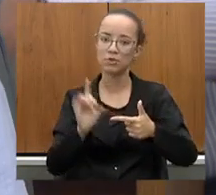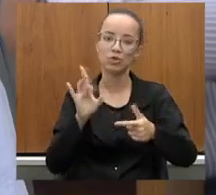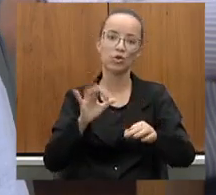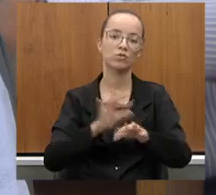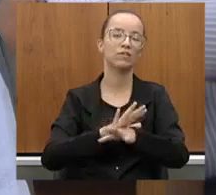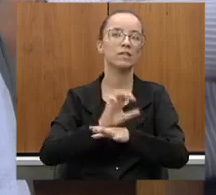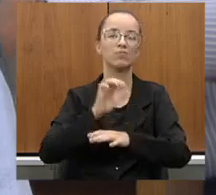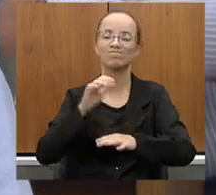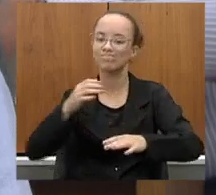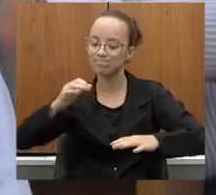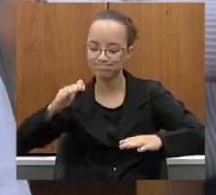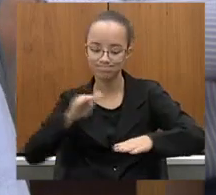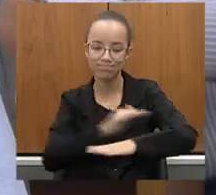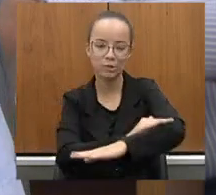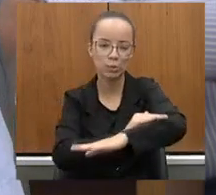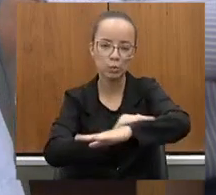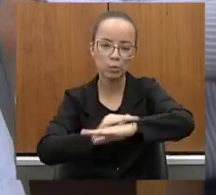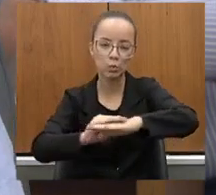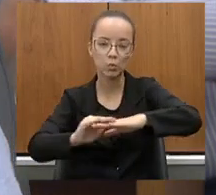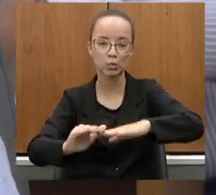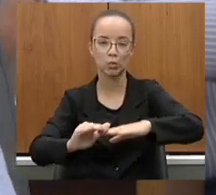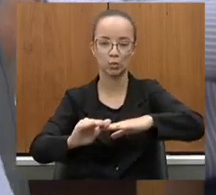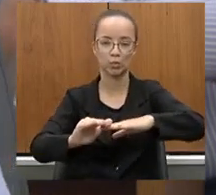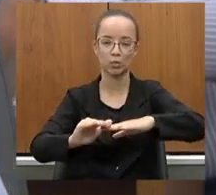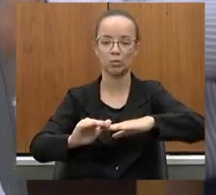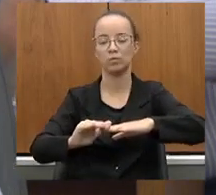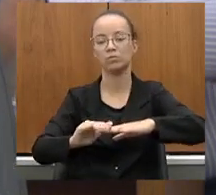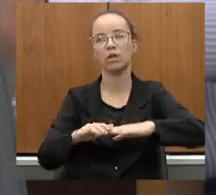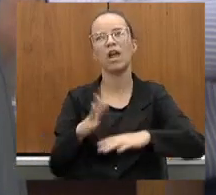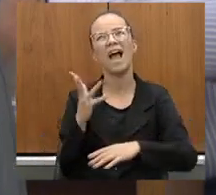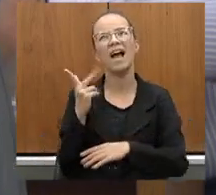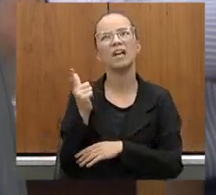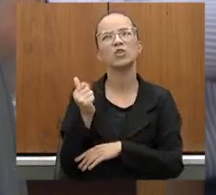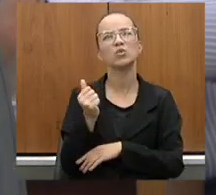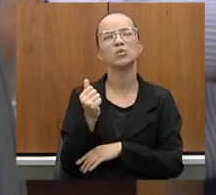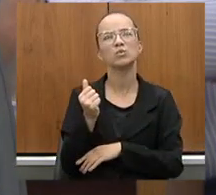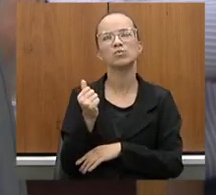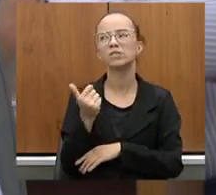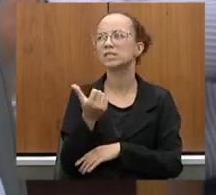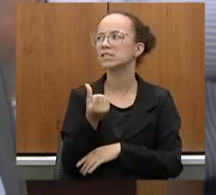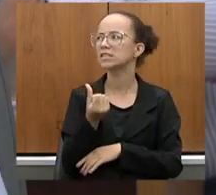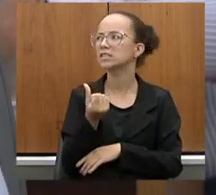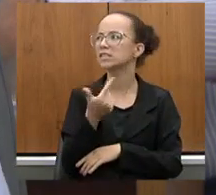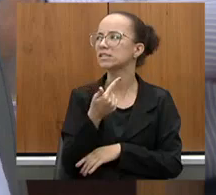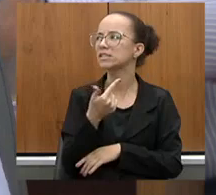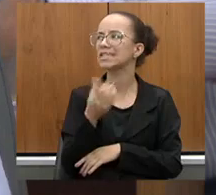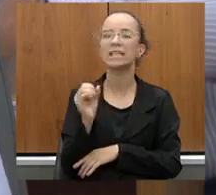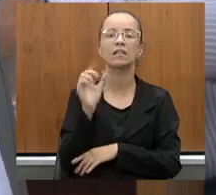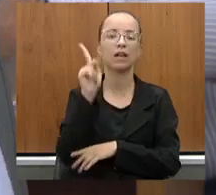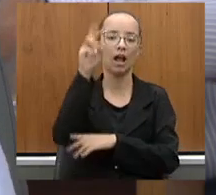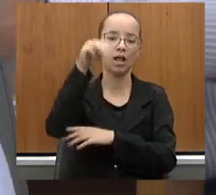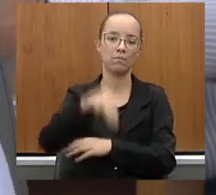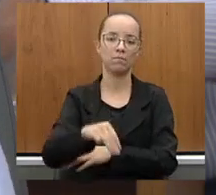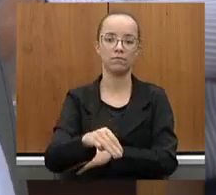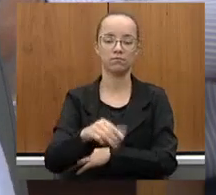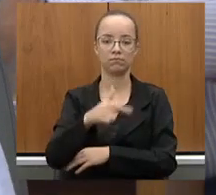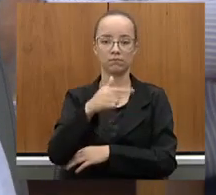pavimentação, se não me engano, lá são 60 quilômetros, 70 quilômetros,